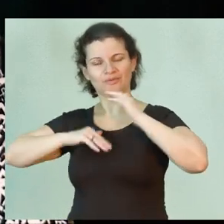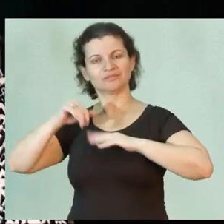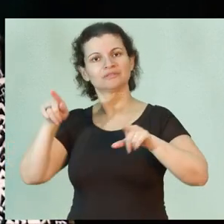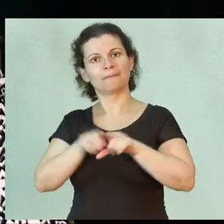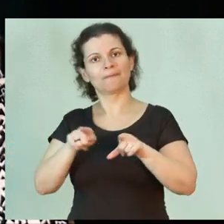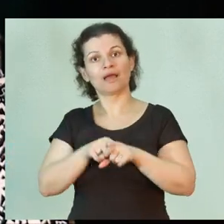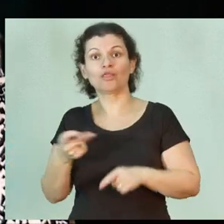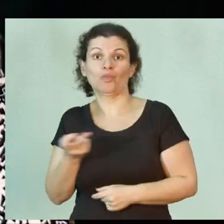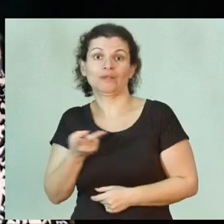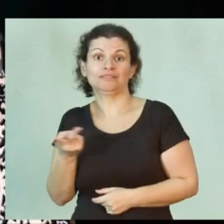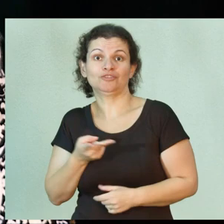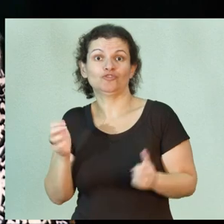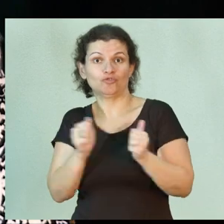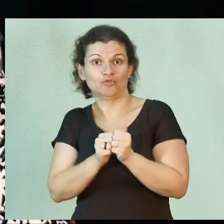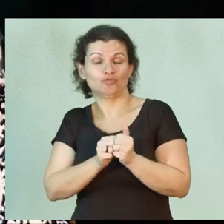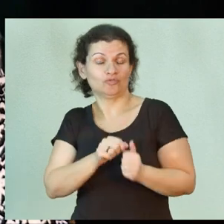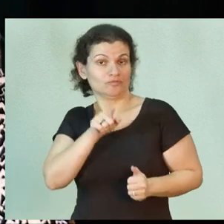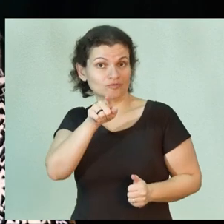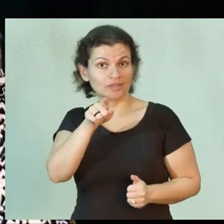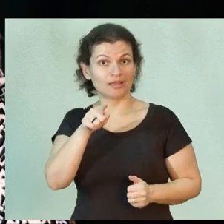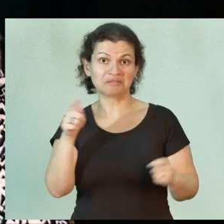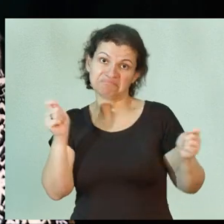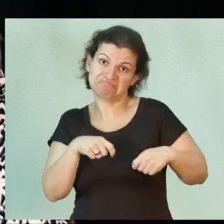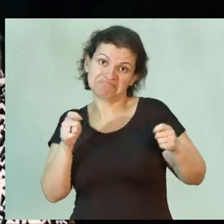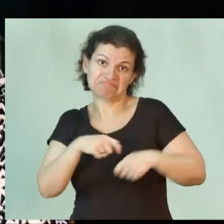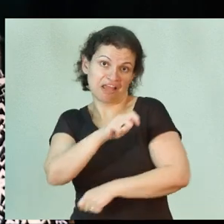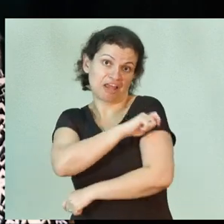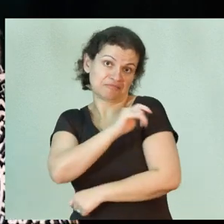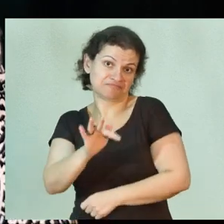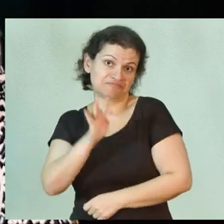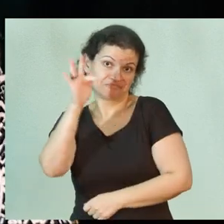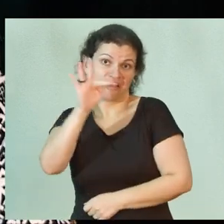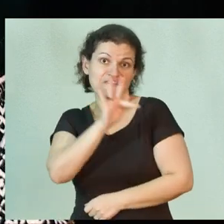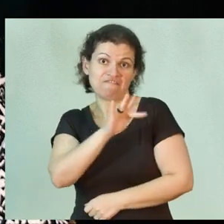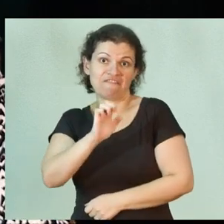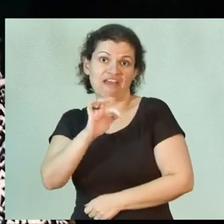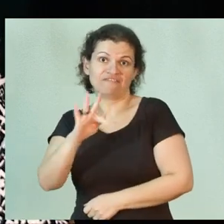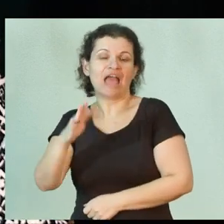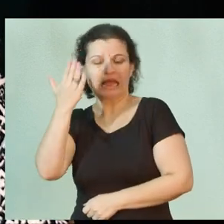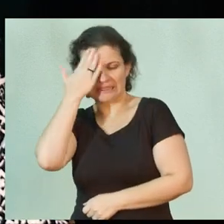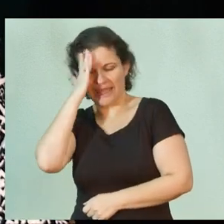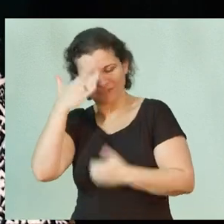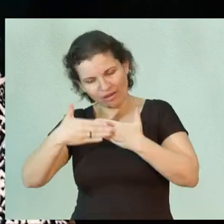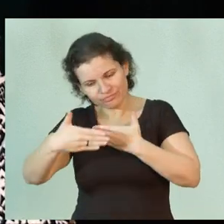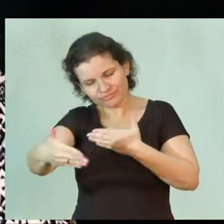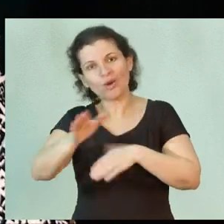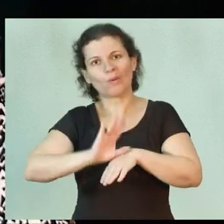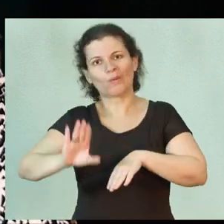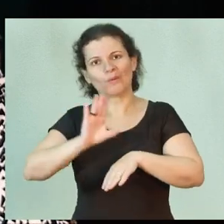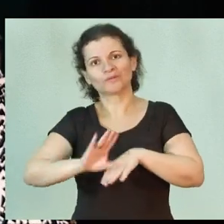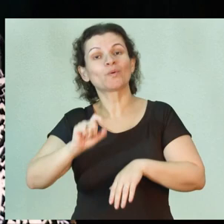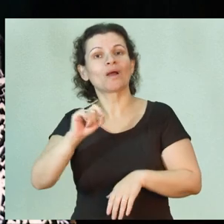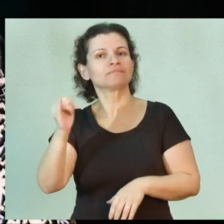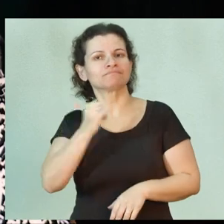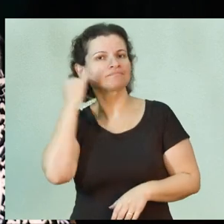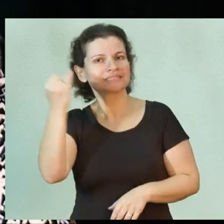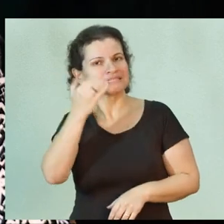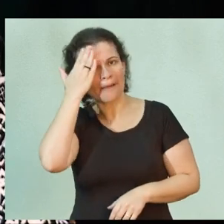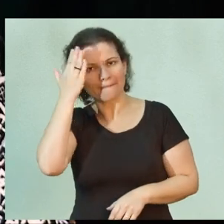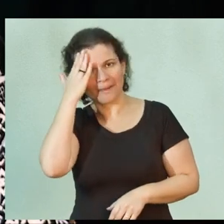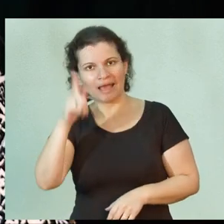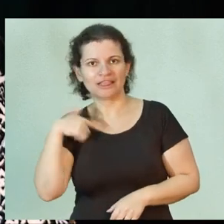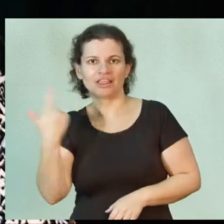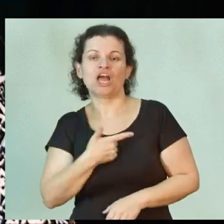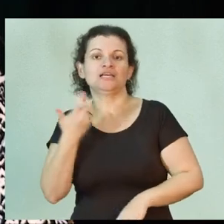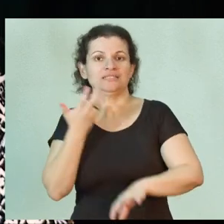modalidade dupla, que você, possível aluno da FEV, vai entender isso no decorrer do curso. O importante é saber que as